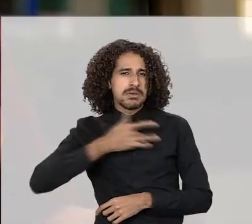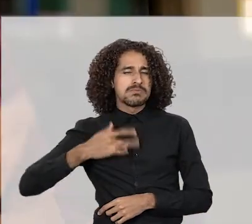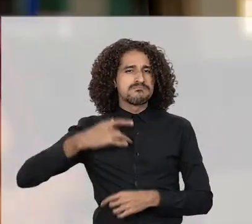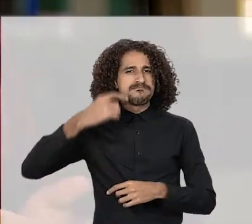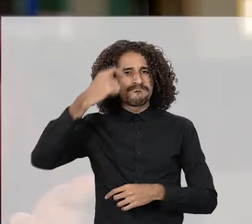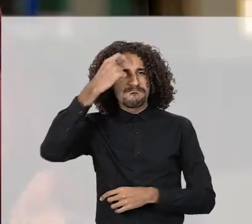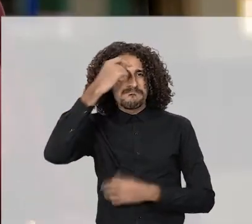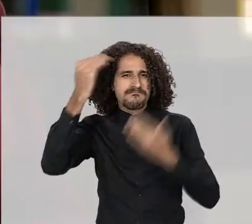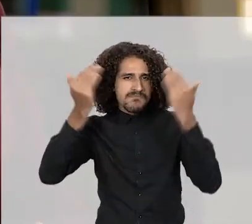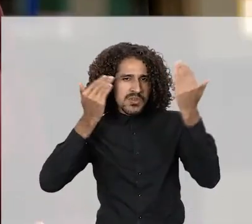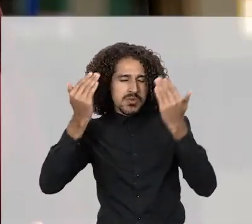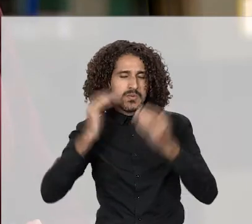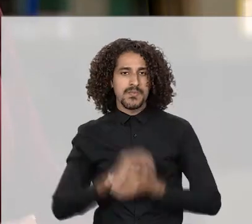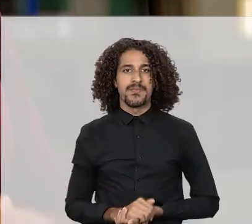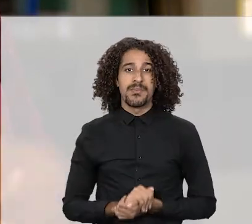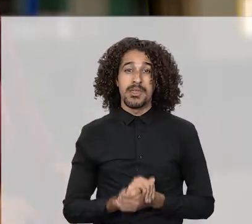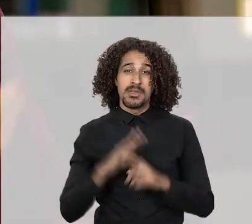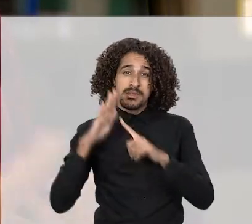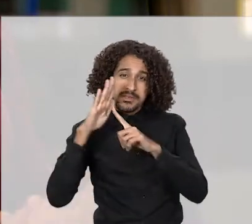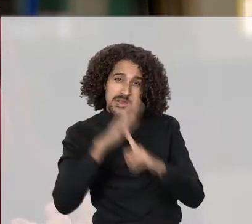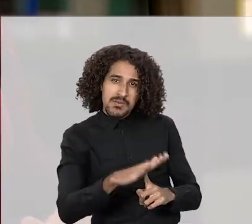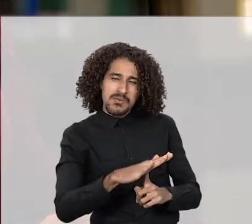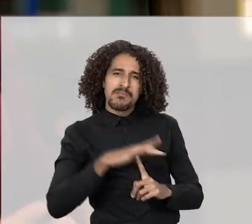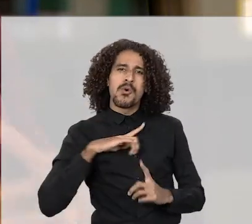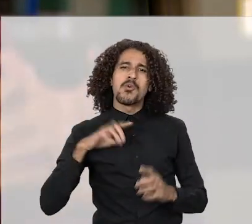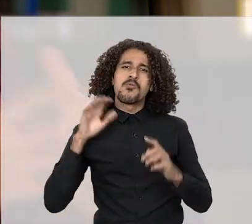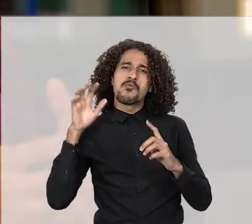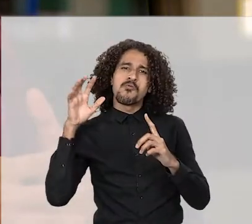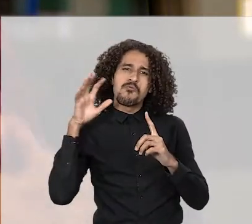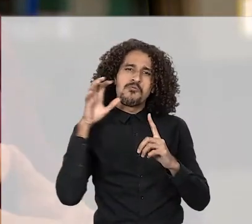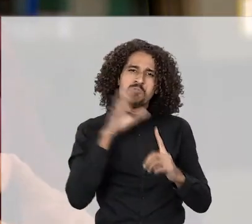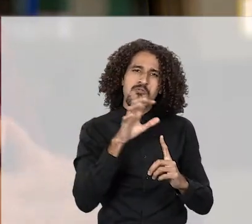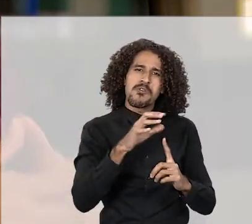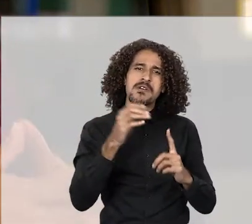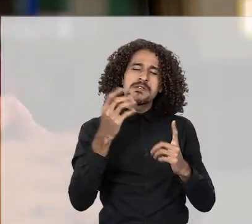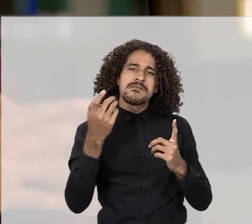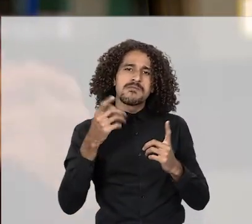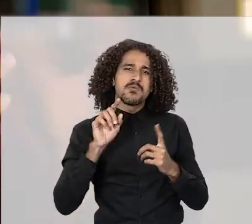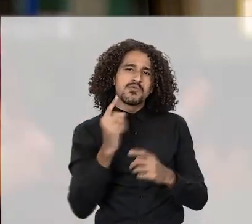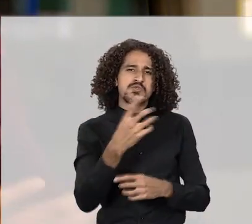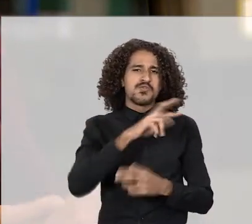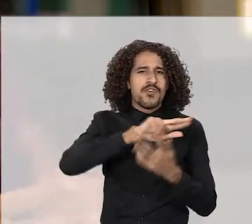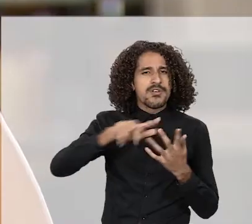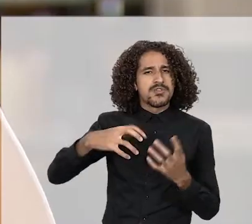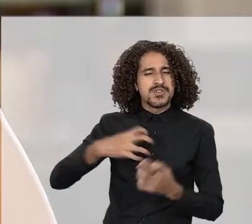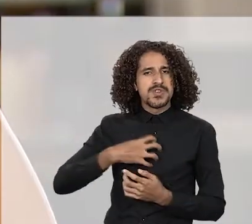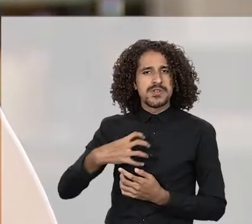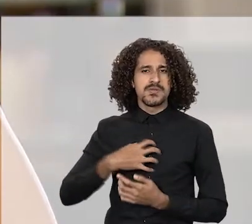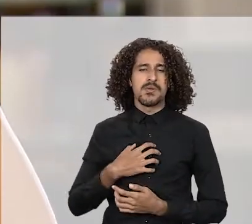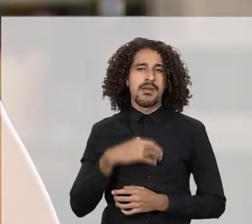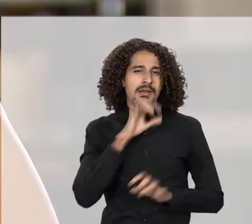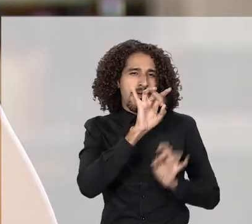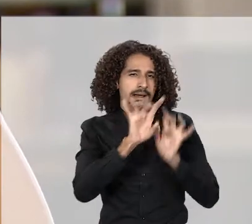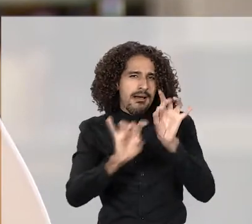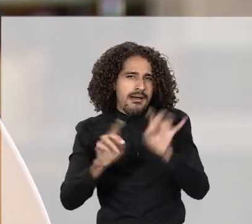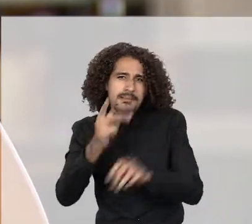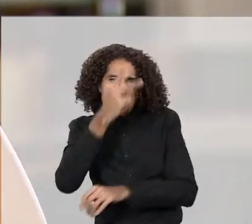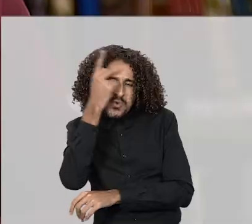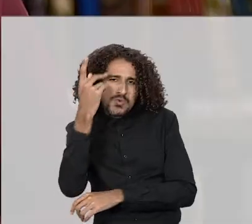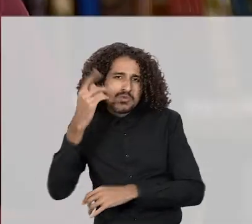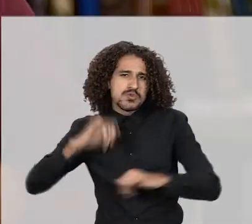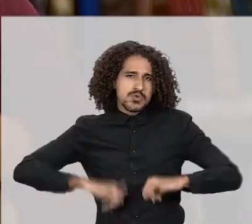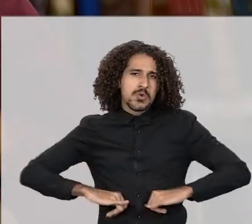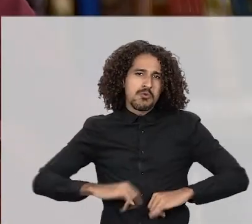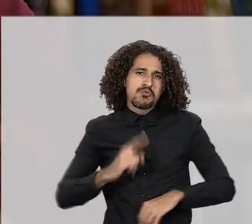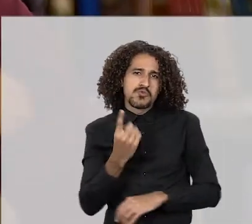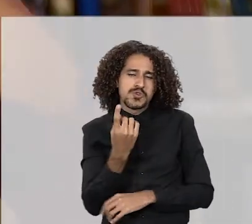Essas práticas de assédio moral vão afetar de várias formas e não a uma forma específica que todos sofram. Cada um sofre de um jeito.